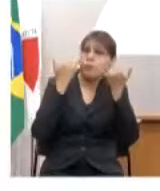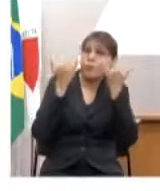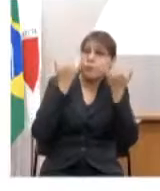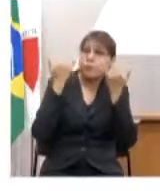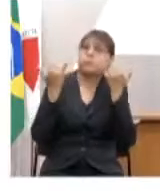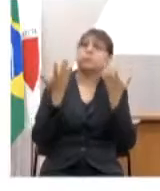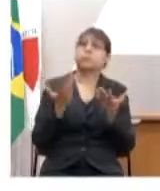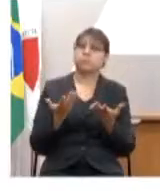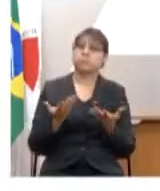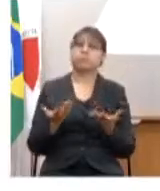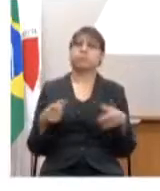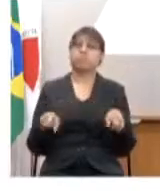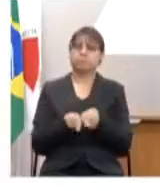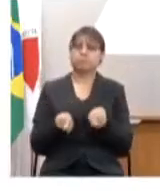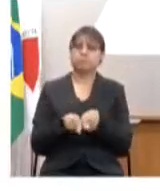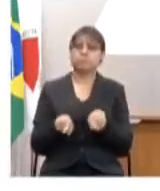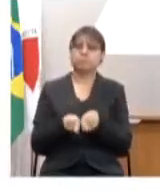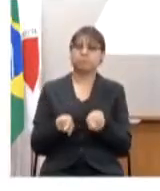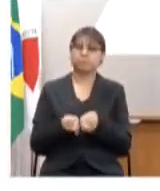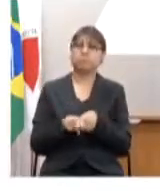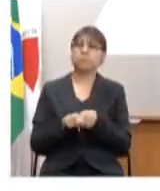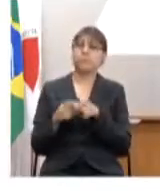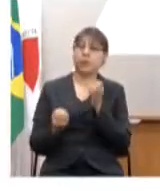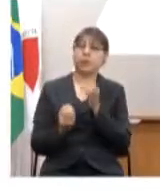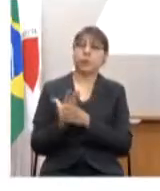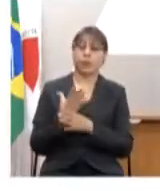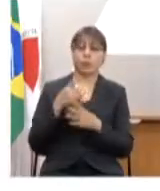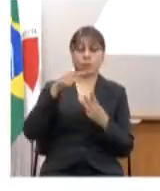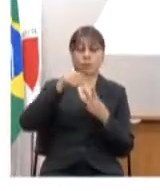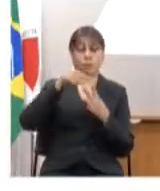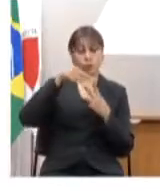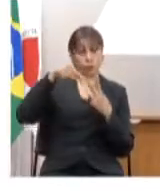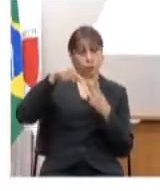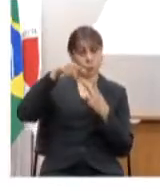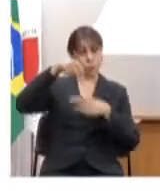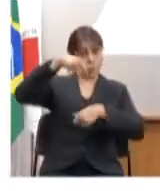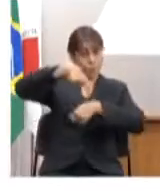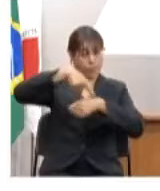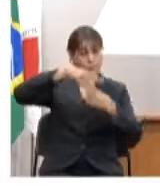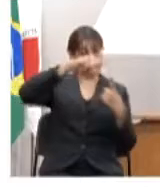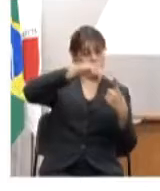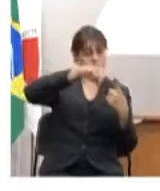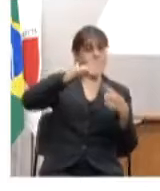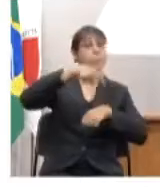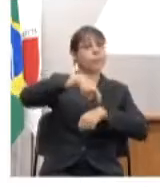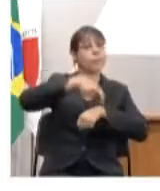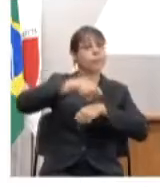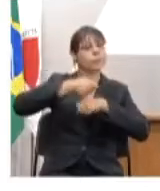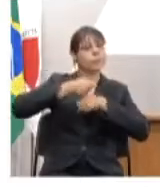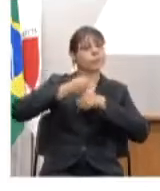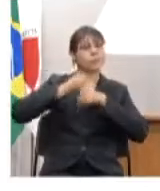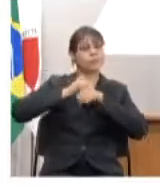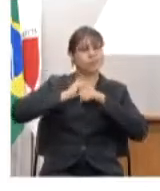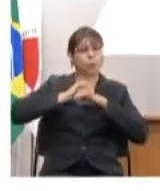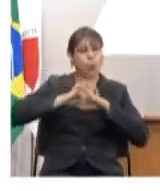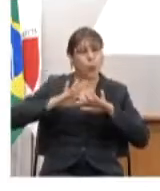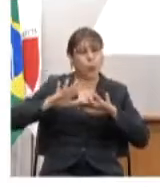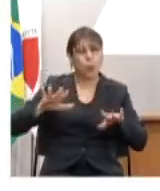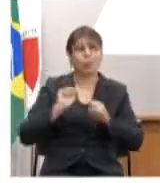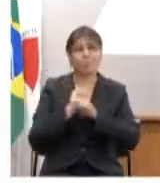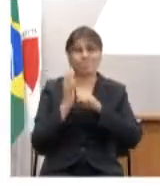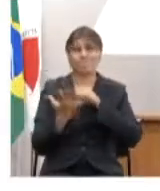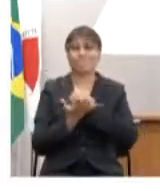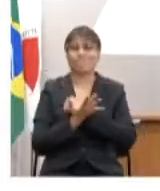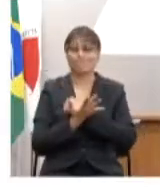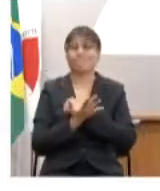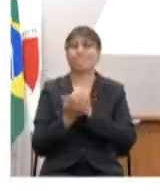além disso ele foi montado para dois momentos o primeiro momento que é o momento de grande expansão da epidemia que nós